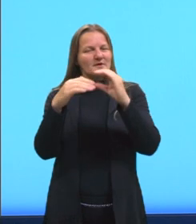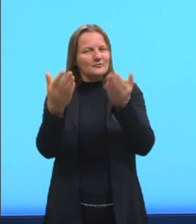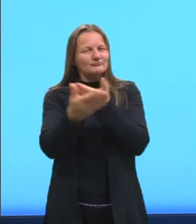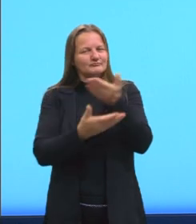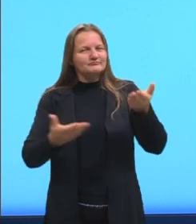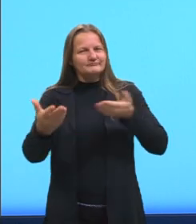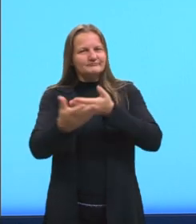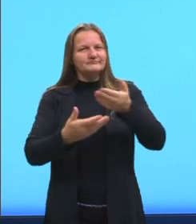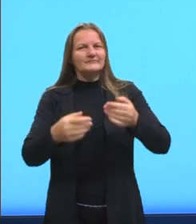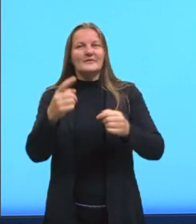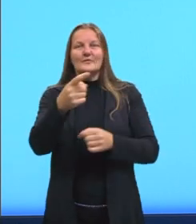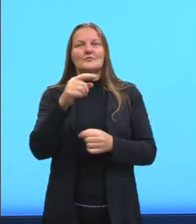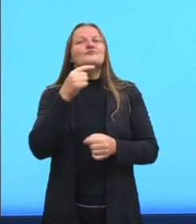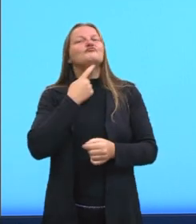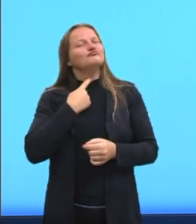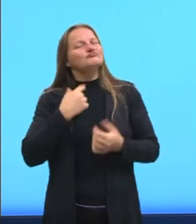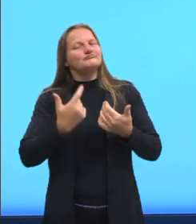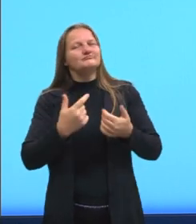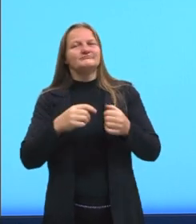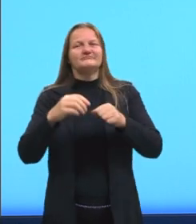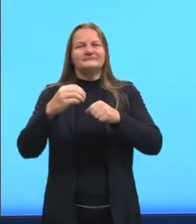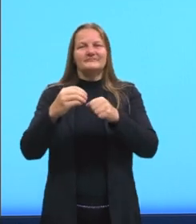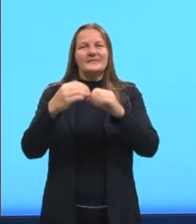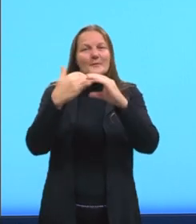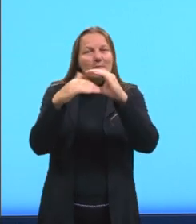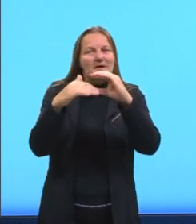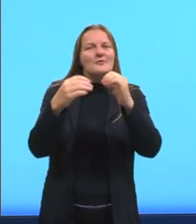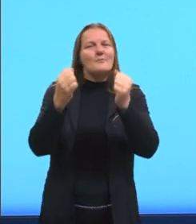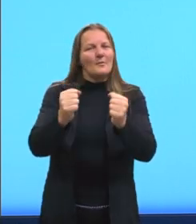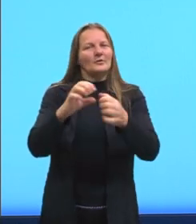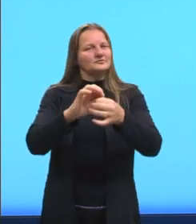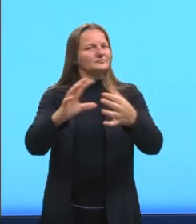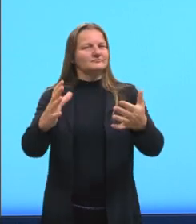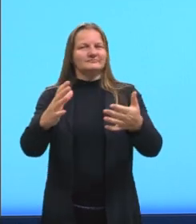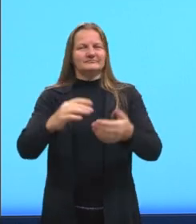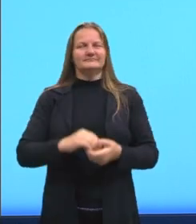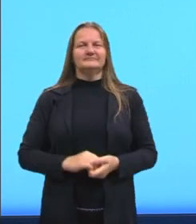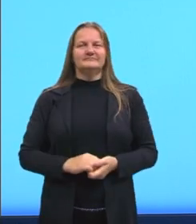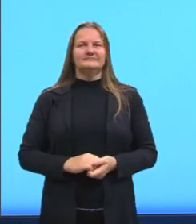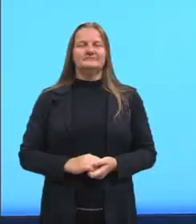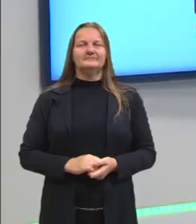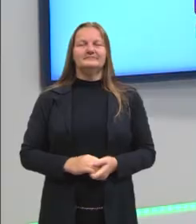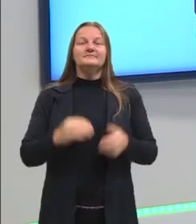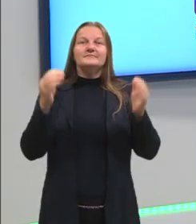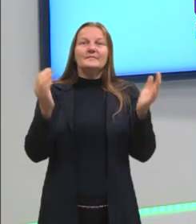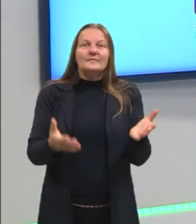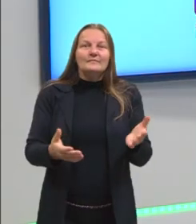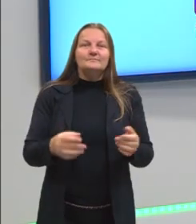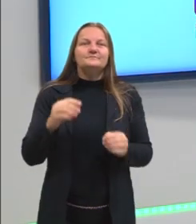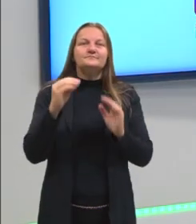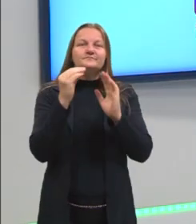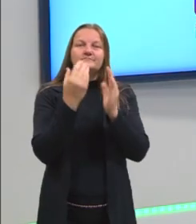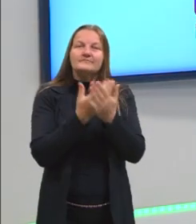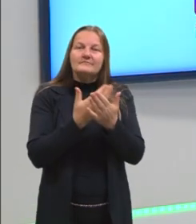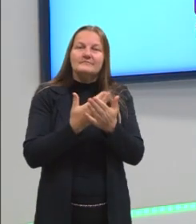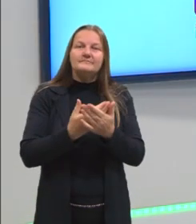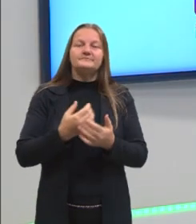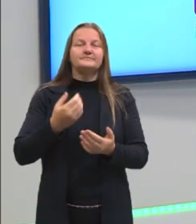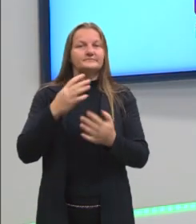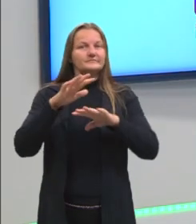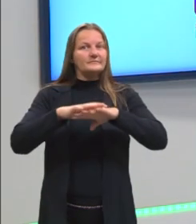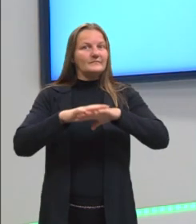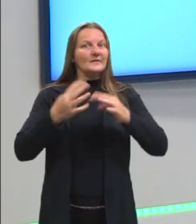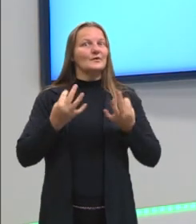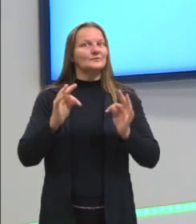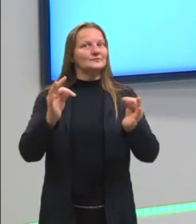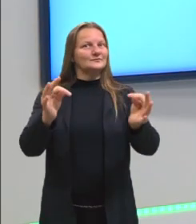vocês preferirem mandar algum e-mail, fiquem à vontade. Hoje, então, nós temos a nossa aula de matemática e